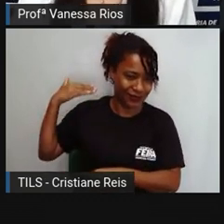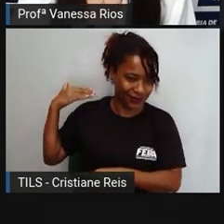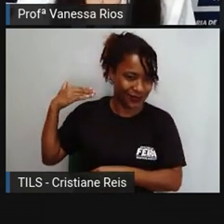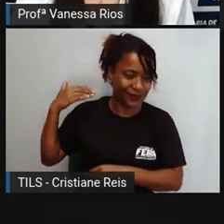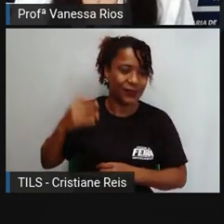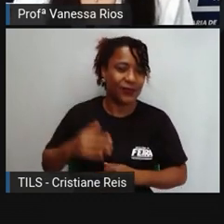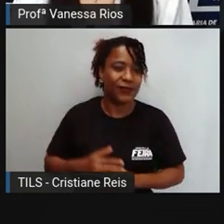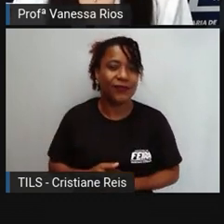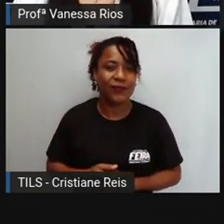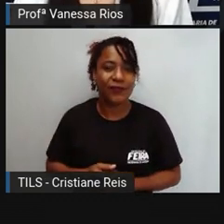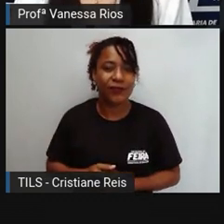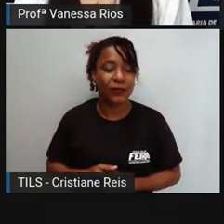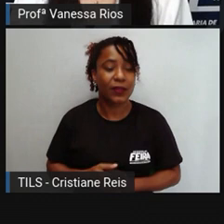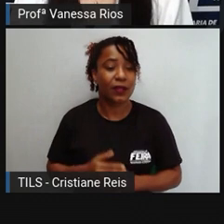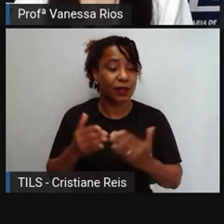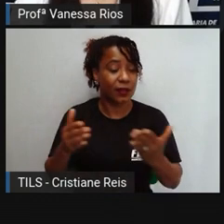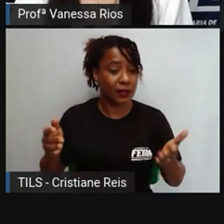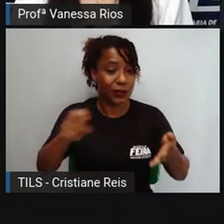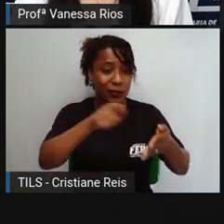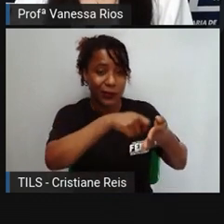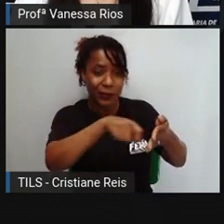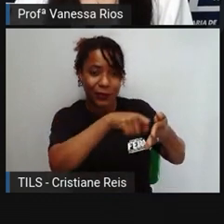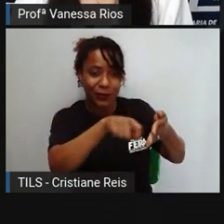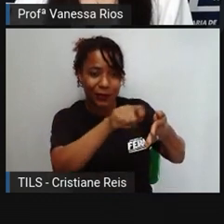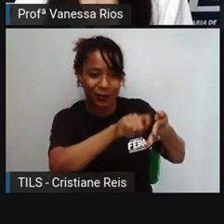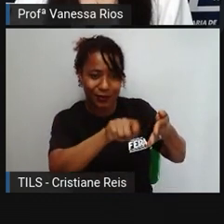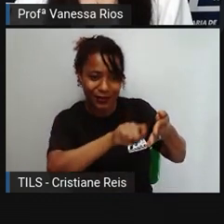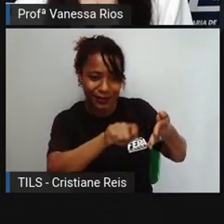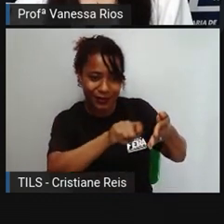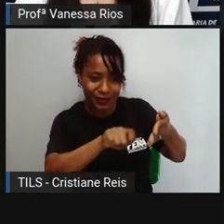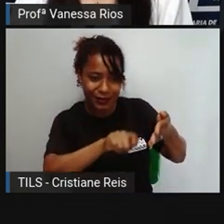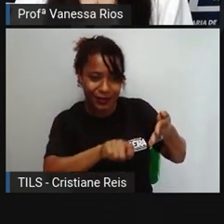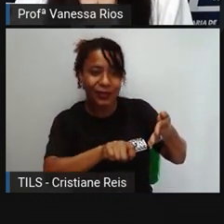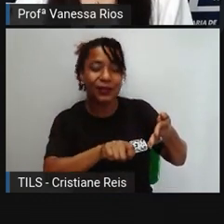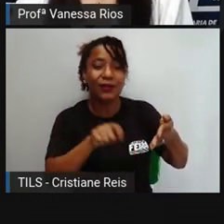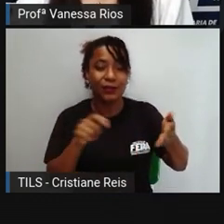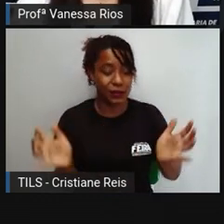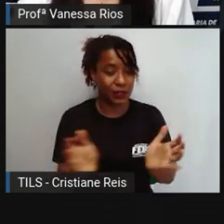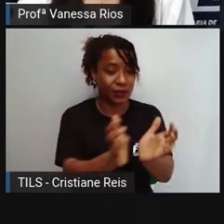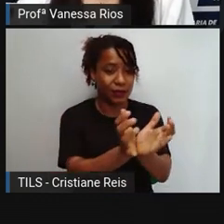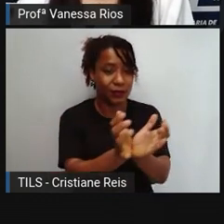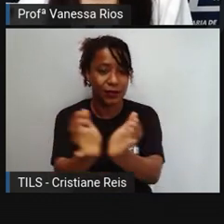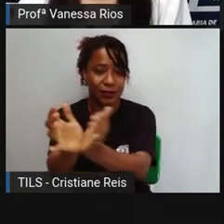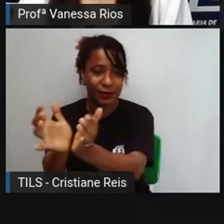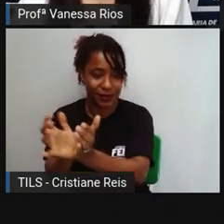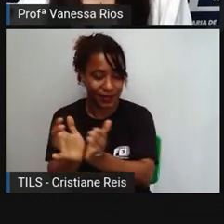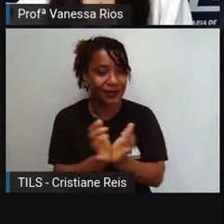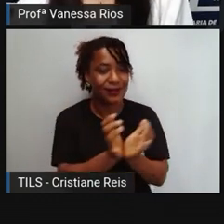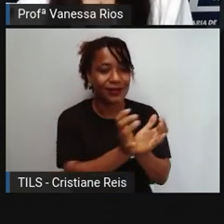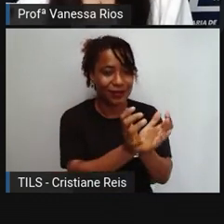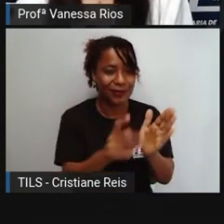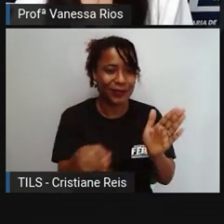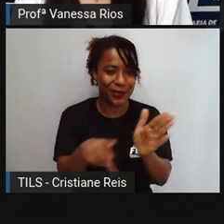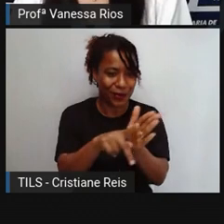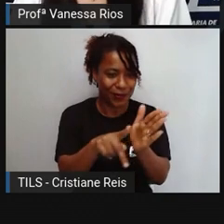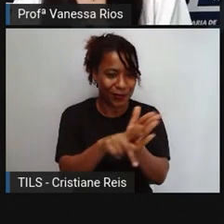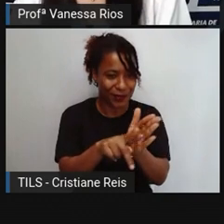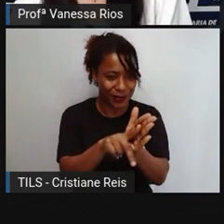os registros escritos aí pela Mesopotâmia, pelos povos aí sumérios, era a escrita